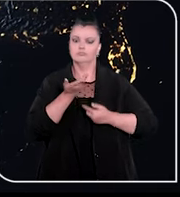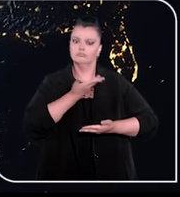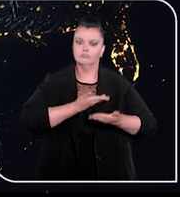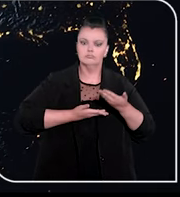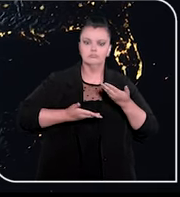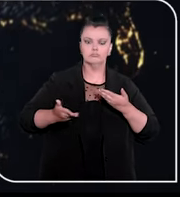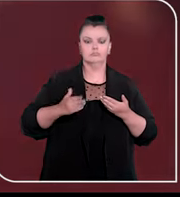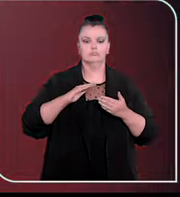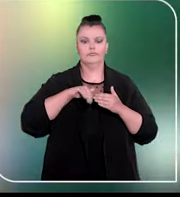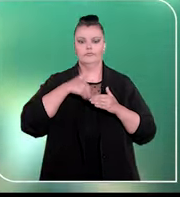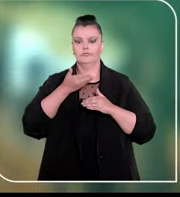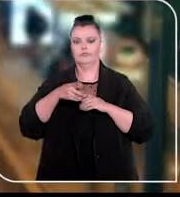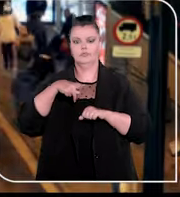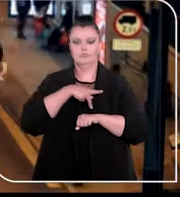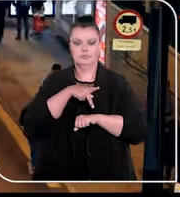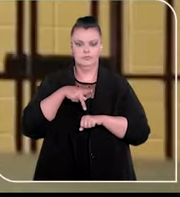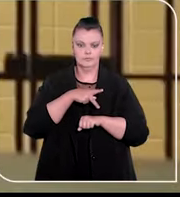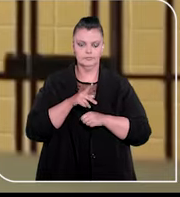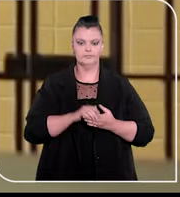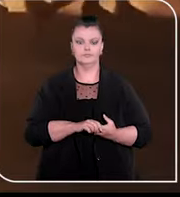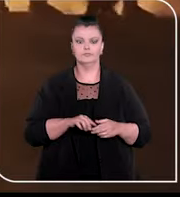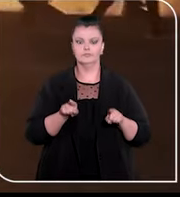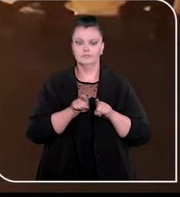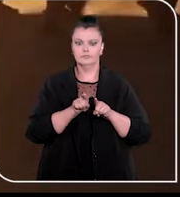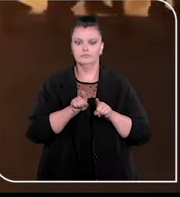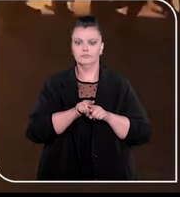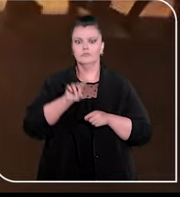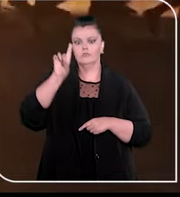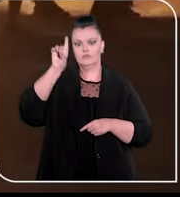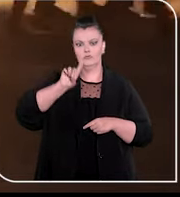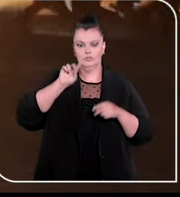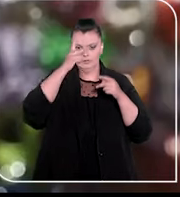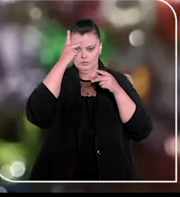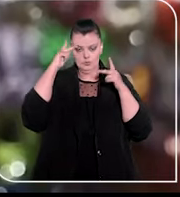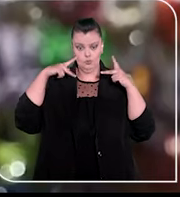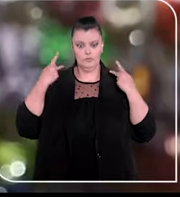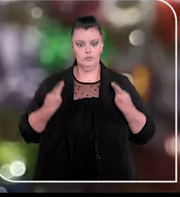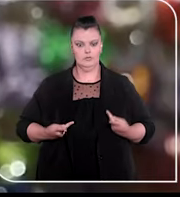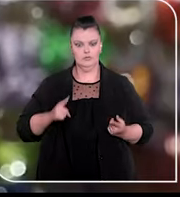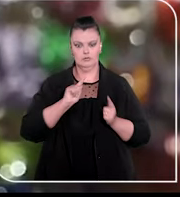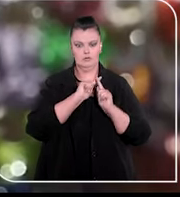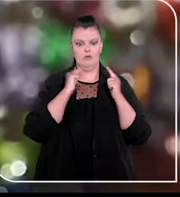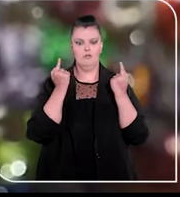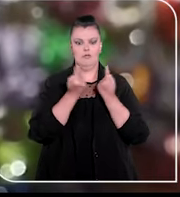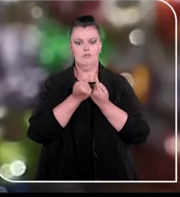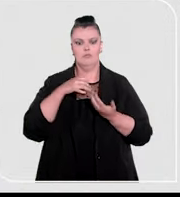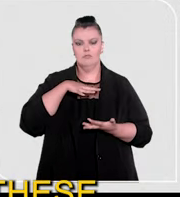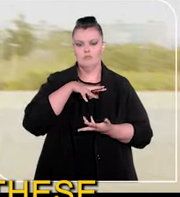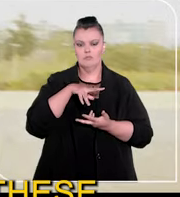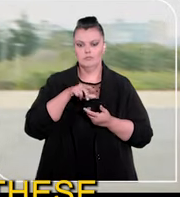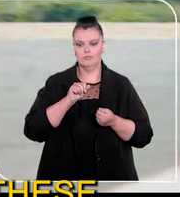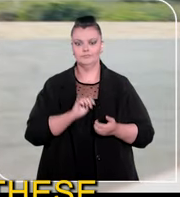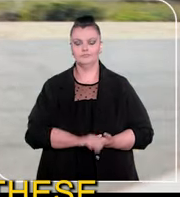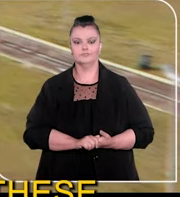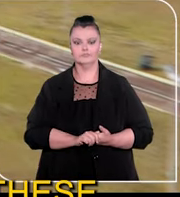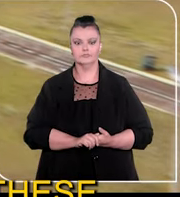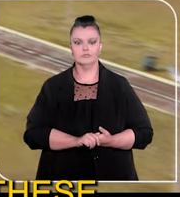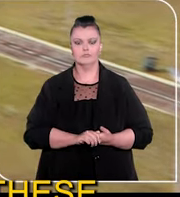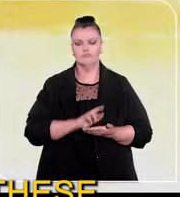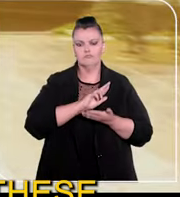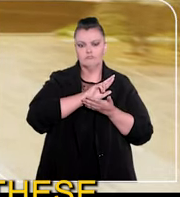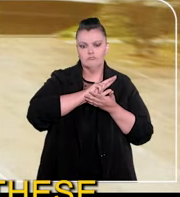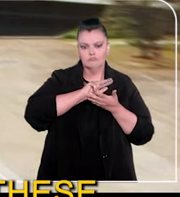cooperação jurídica internacional e contribui para a promoção dos direitos humanos globalmente. Atento a esses